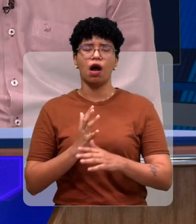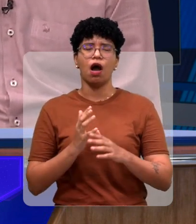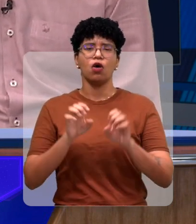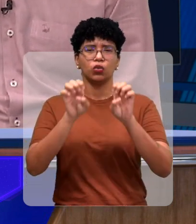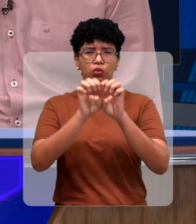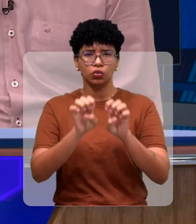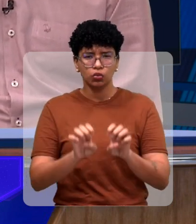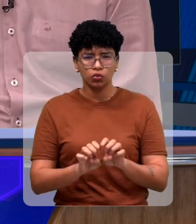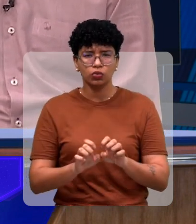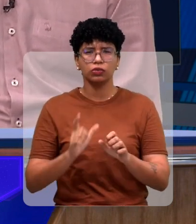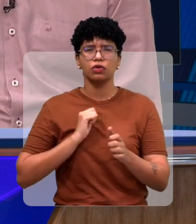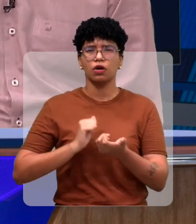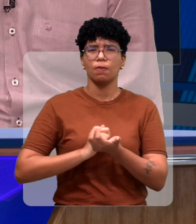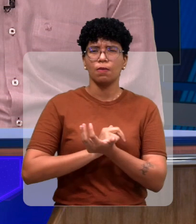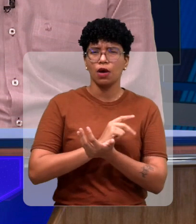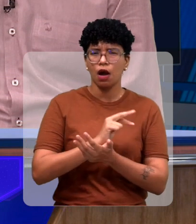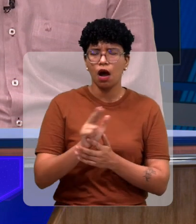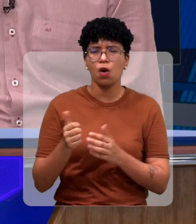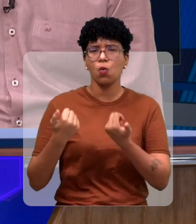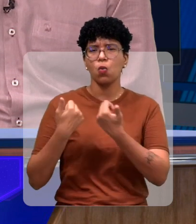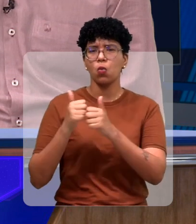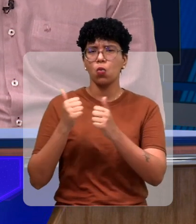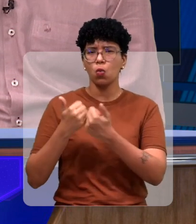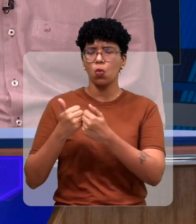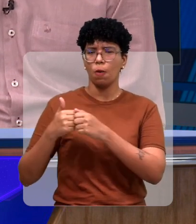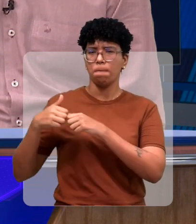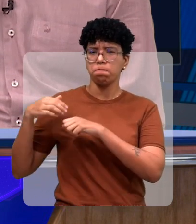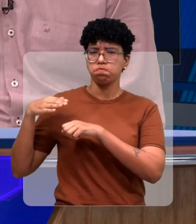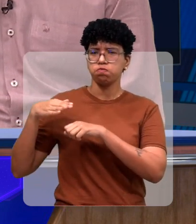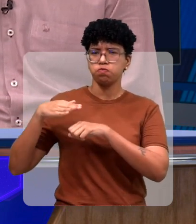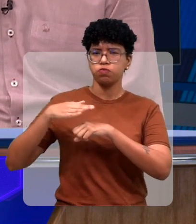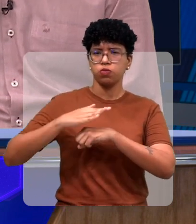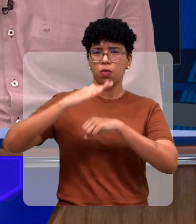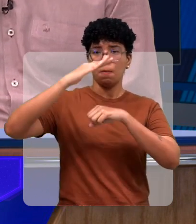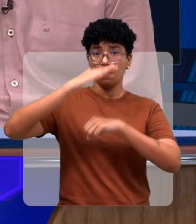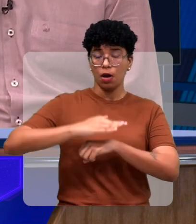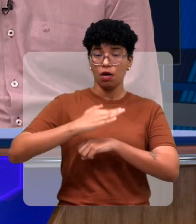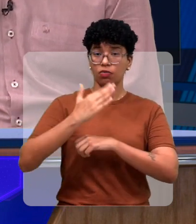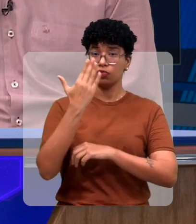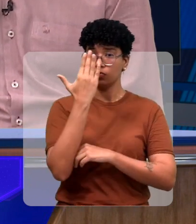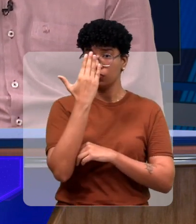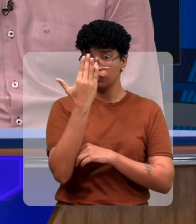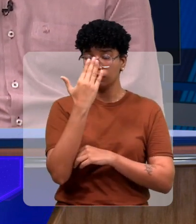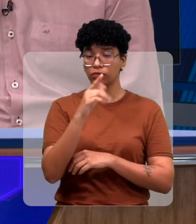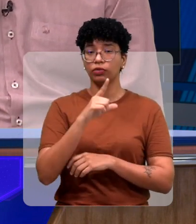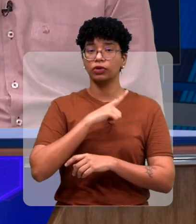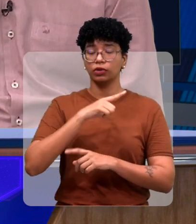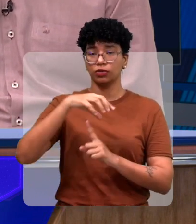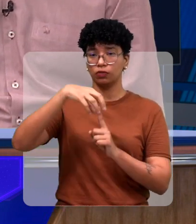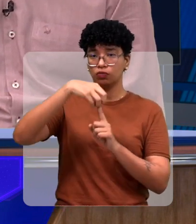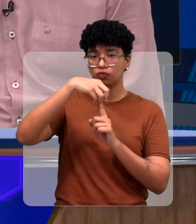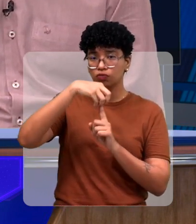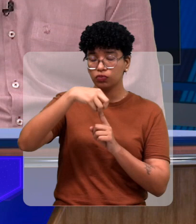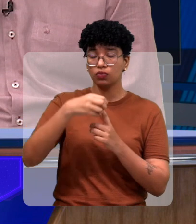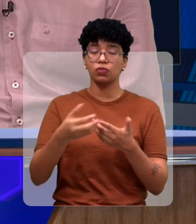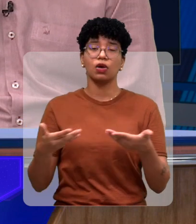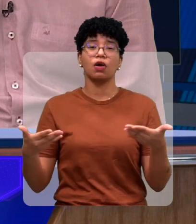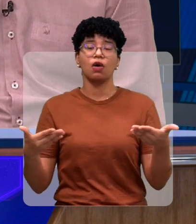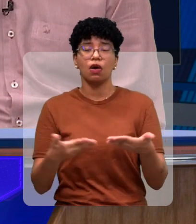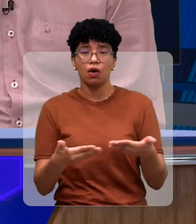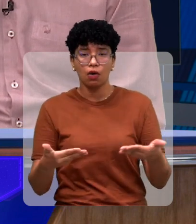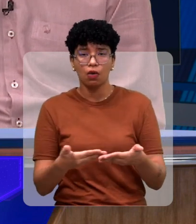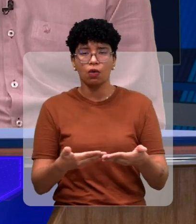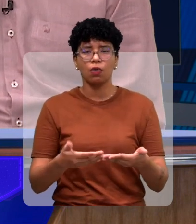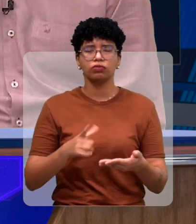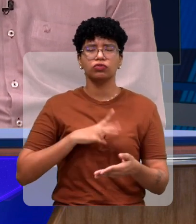estrutura lá da Devist. Durante muito tempo várias linhas de ônibus paravam exatamente na frente da Devist, que tem até uma parada lá,